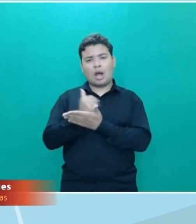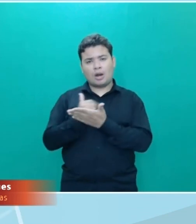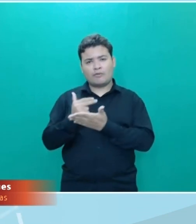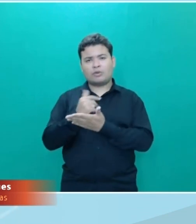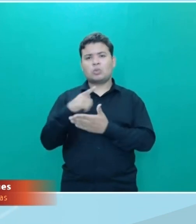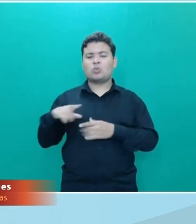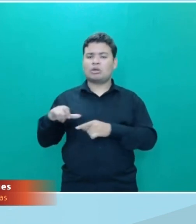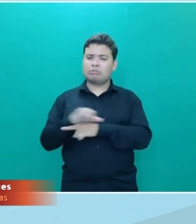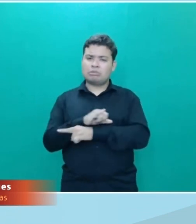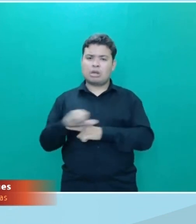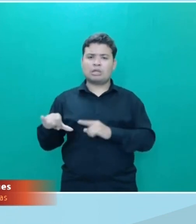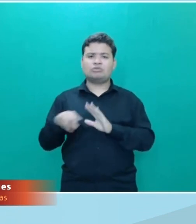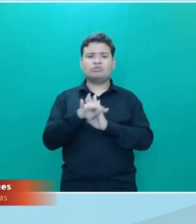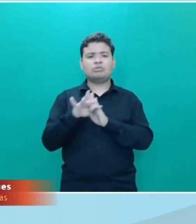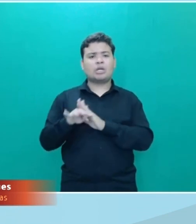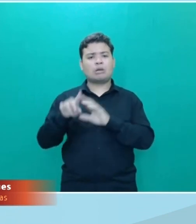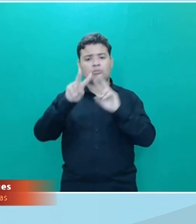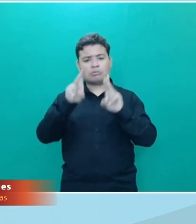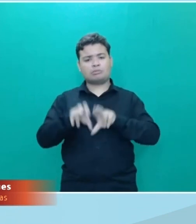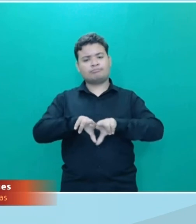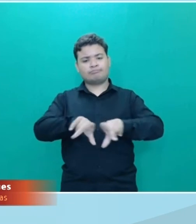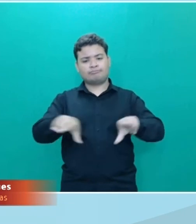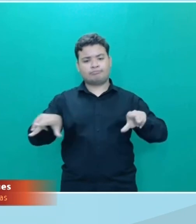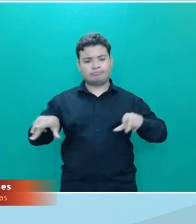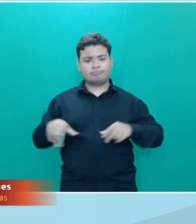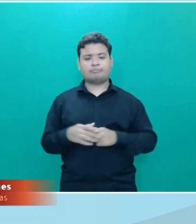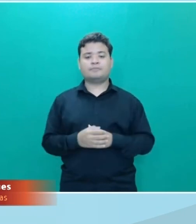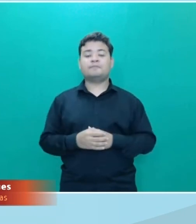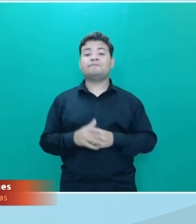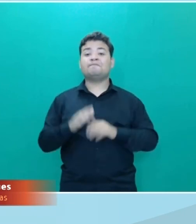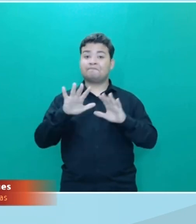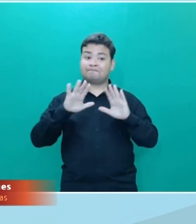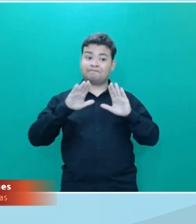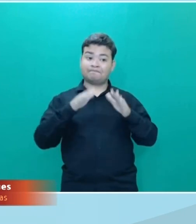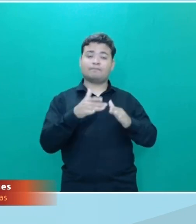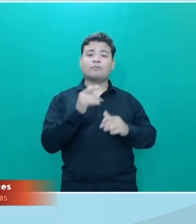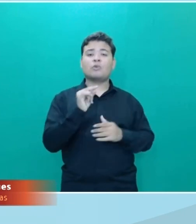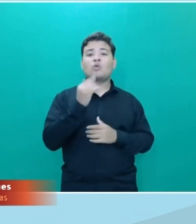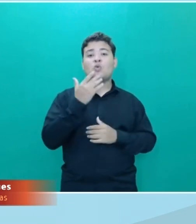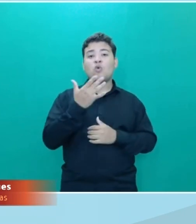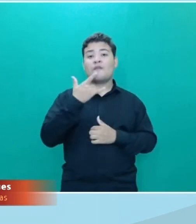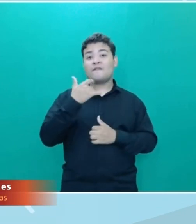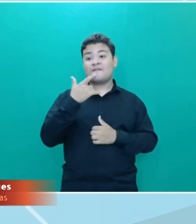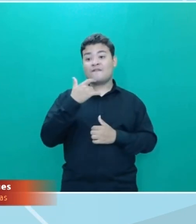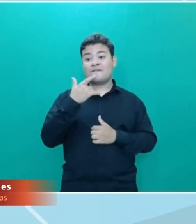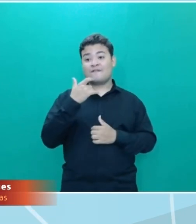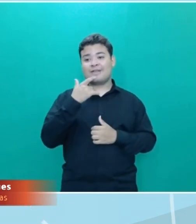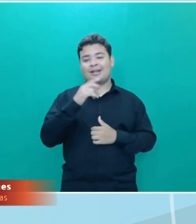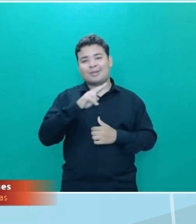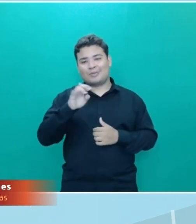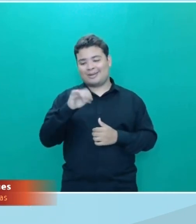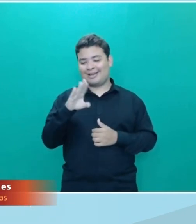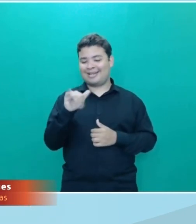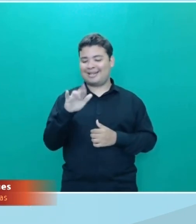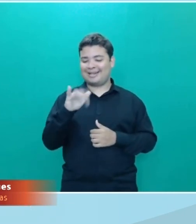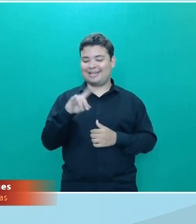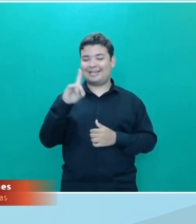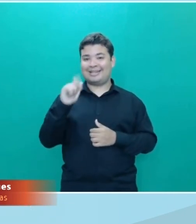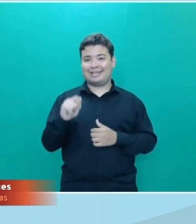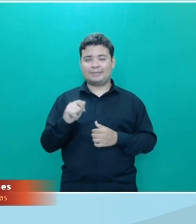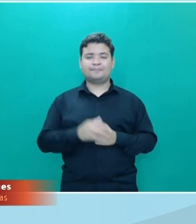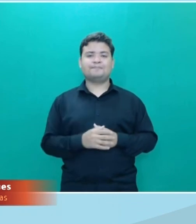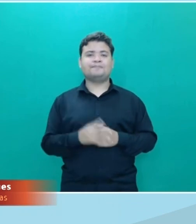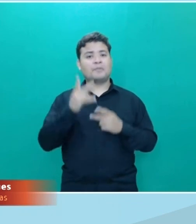técnicas e temáticas mas lembrando claro da cor vermelha da cor encarnada. A visitação